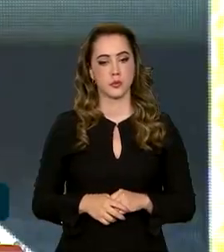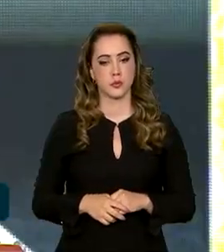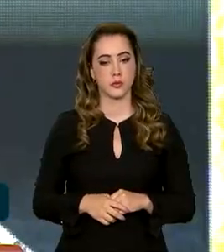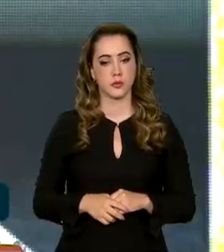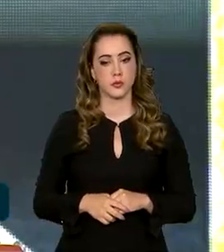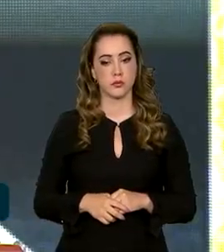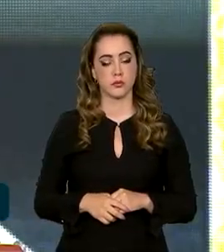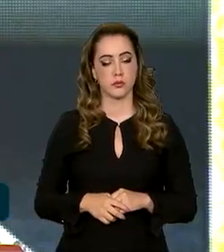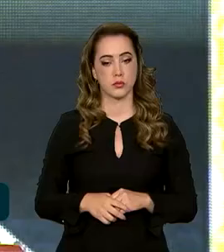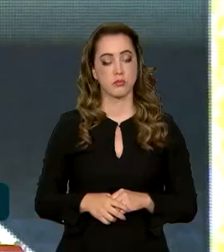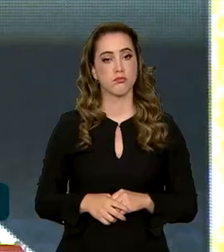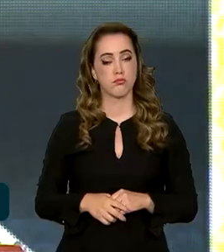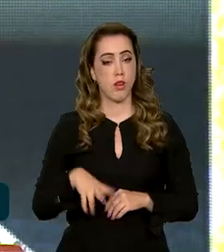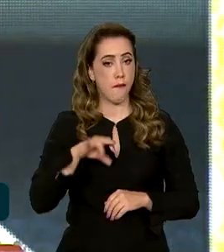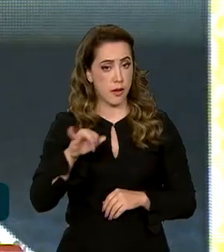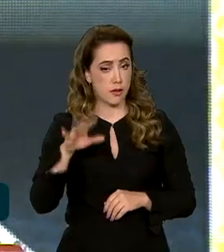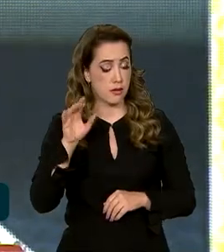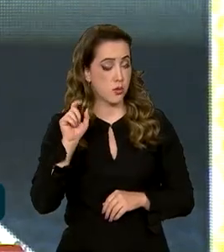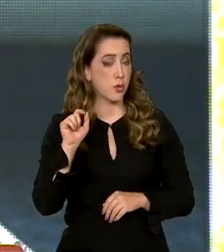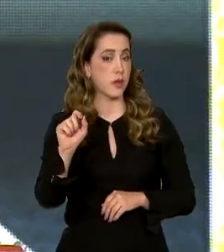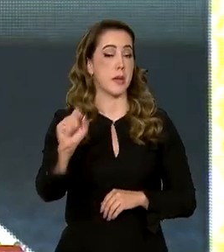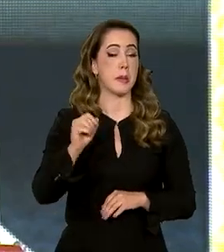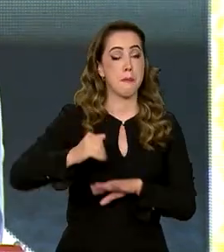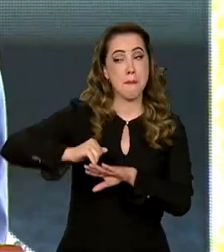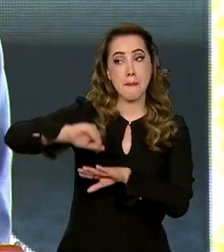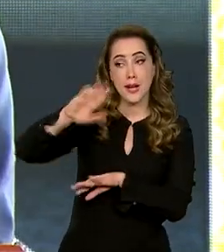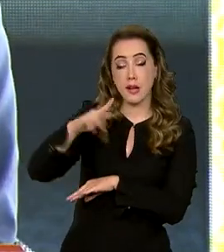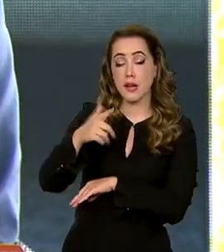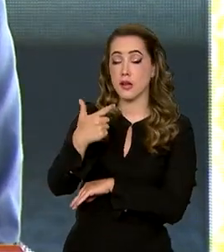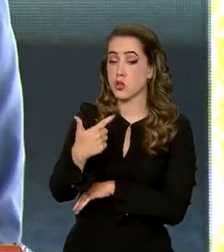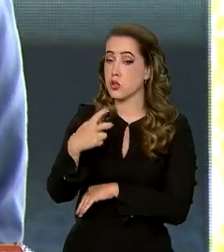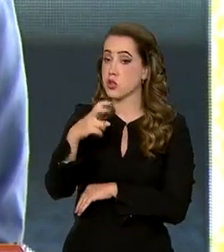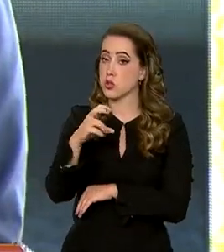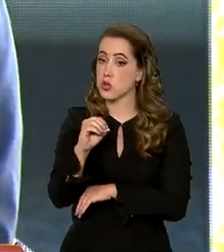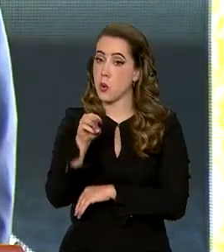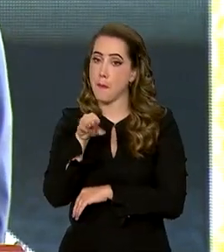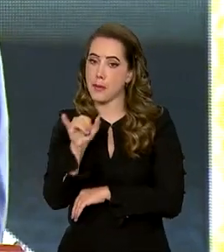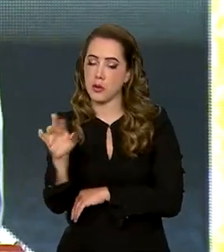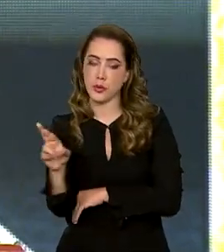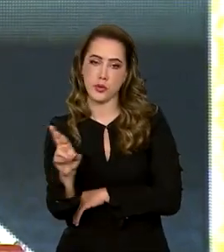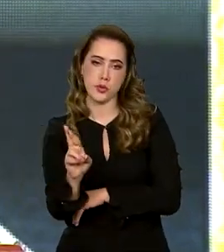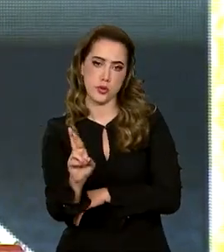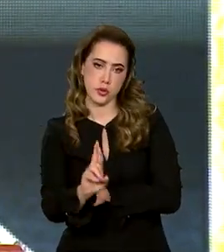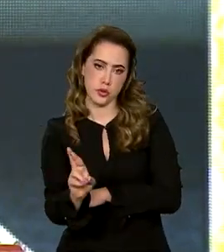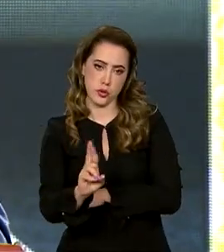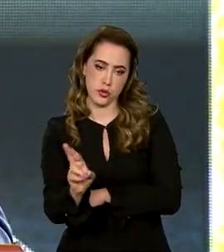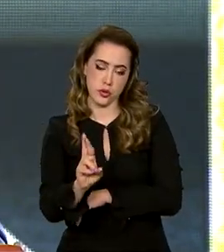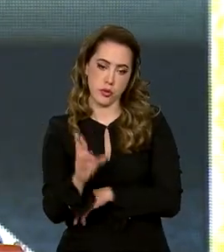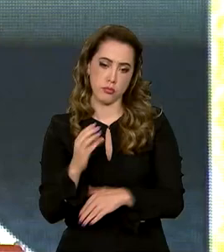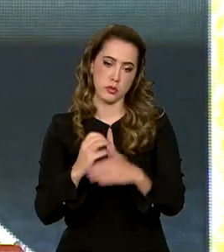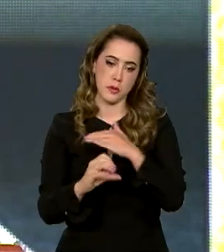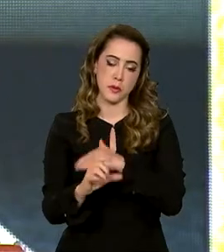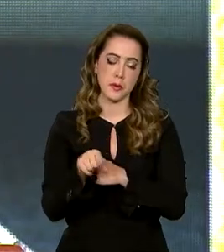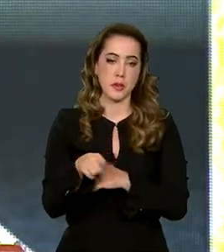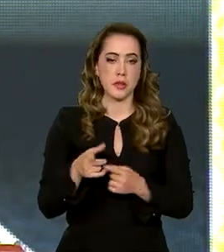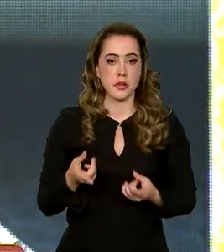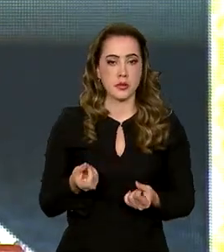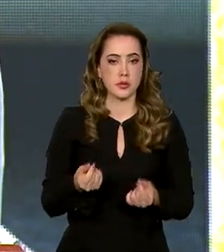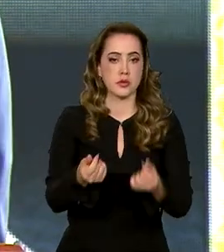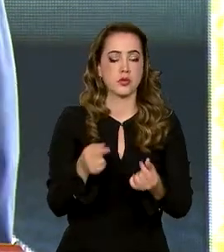Serão mais de 250 bilhões em investimentos.